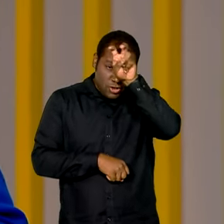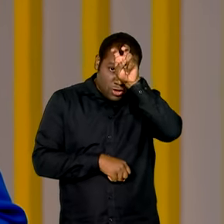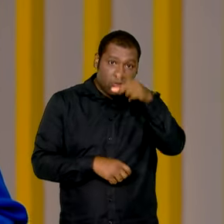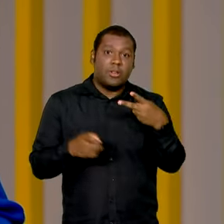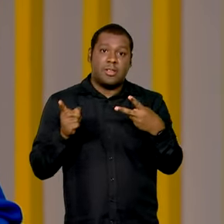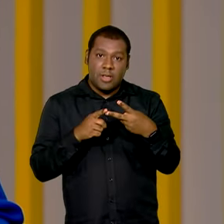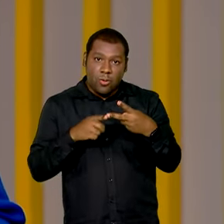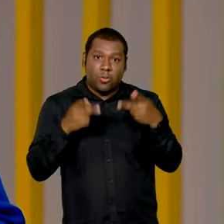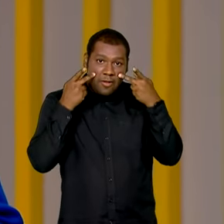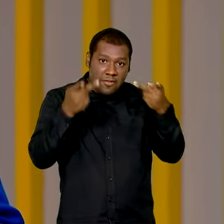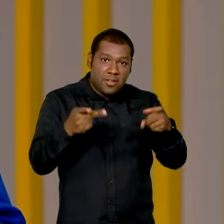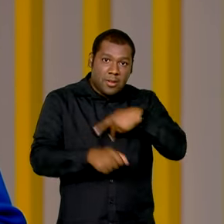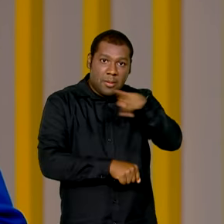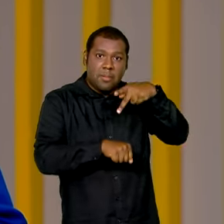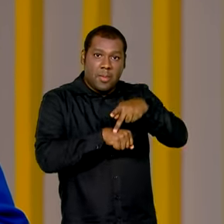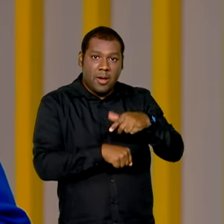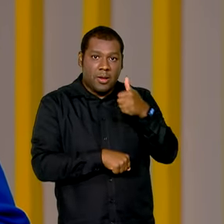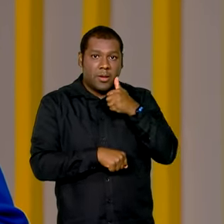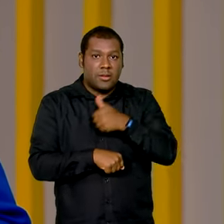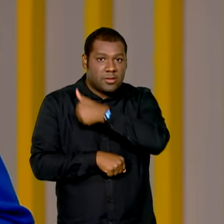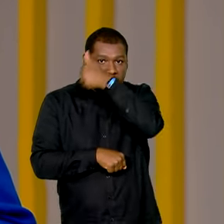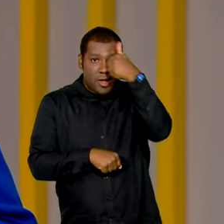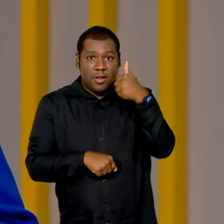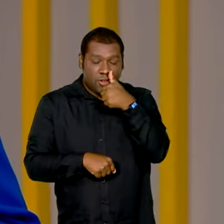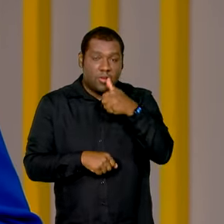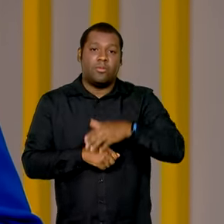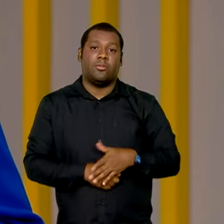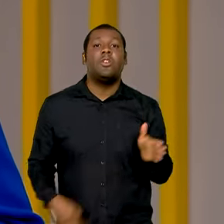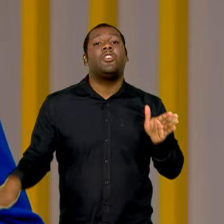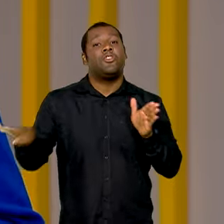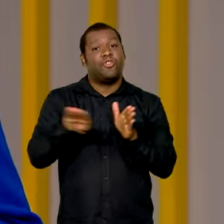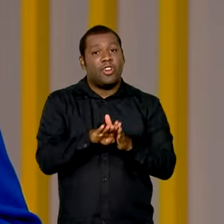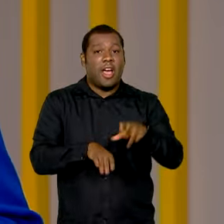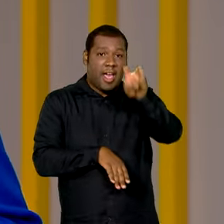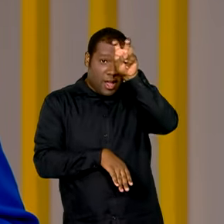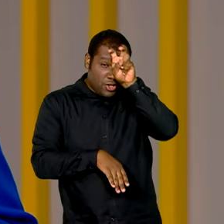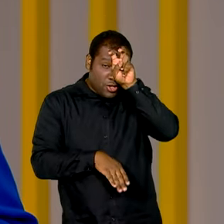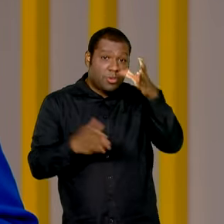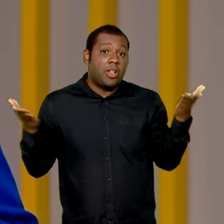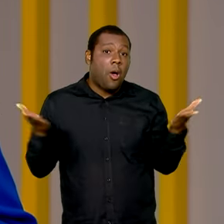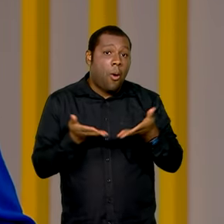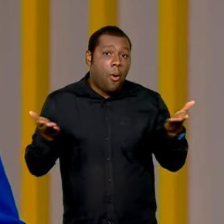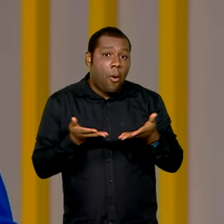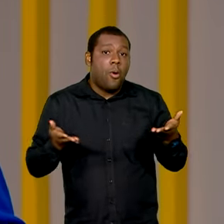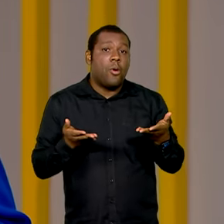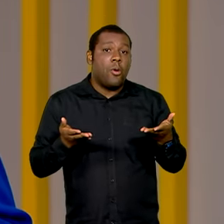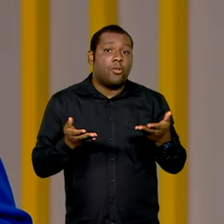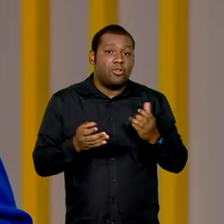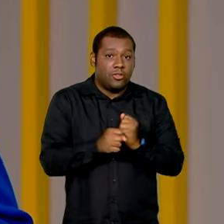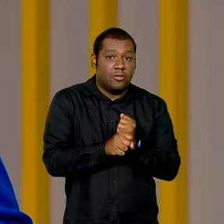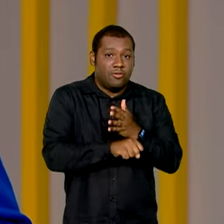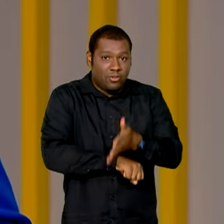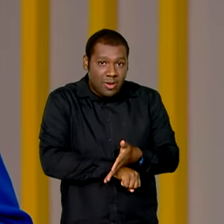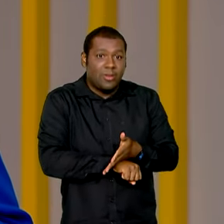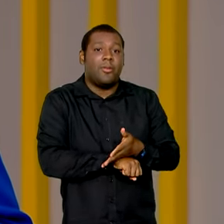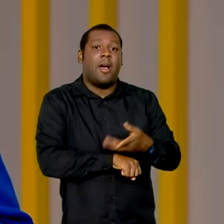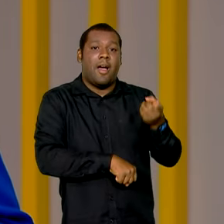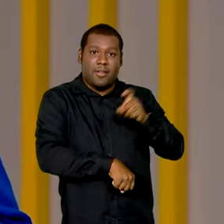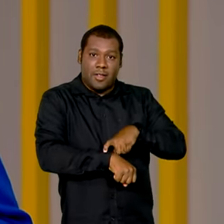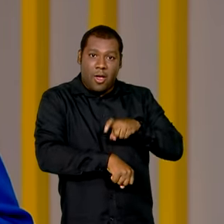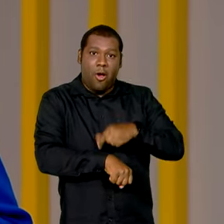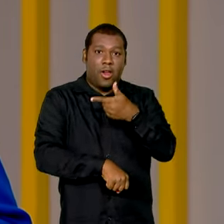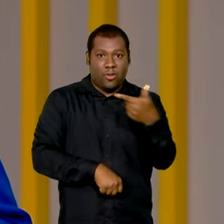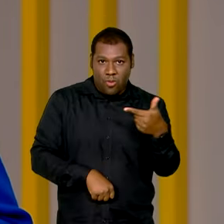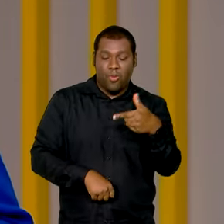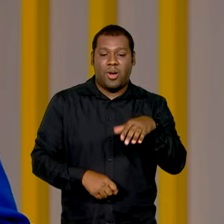A chegada ao Egito está prevista para a madrugada desta quarta-feira. A repórter Gabriela Noronha tem mais informações sobre